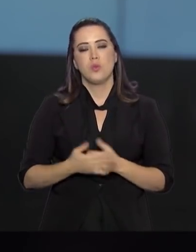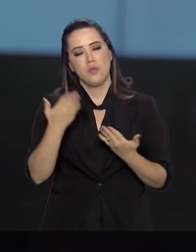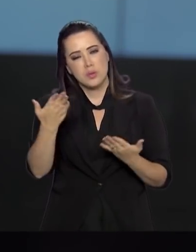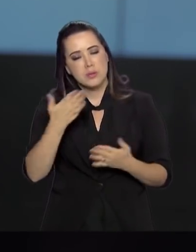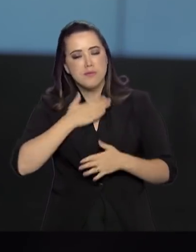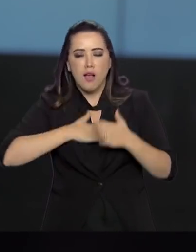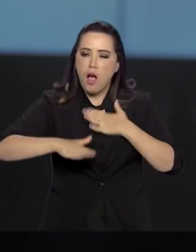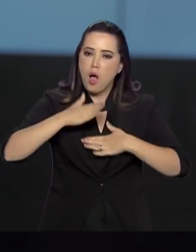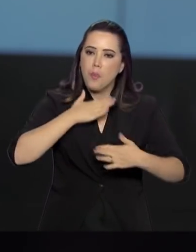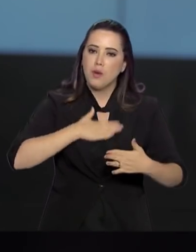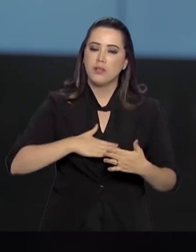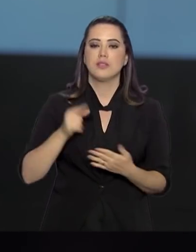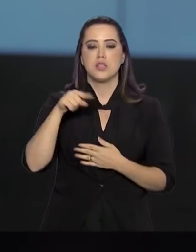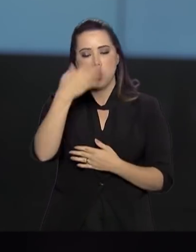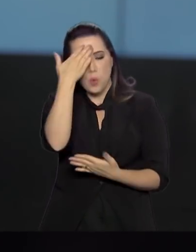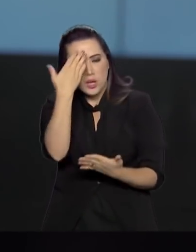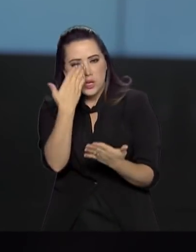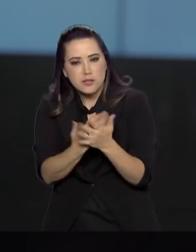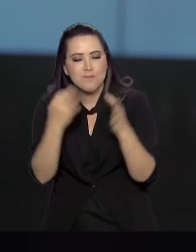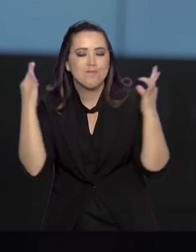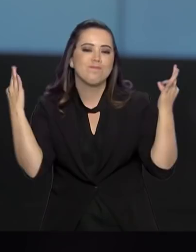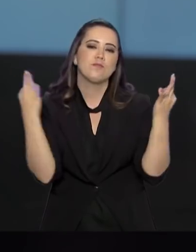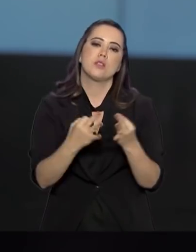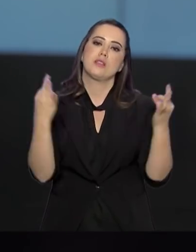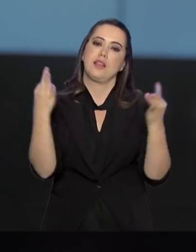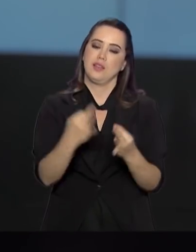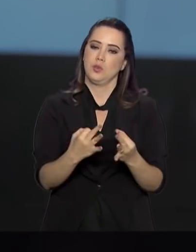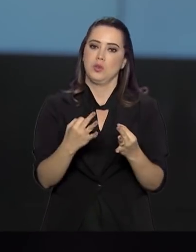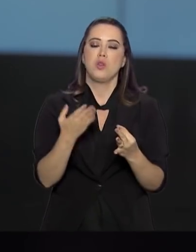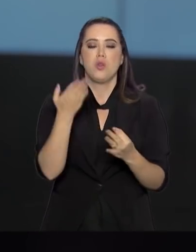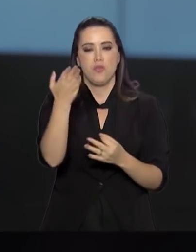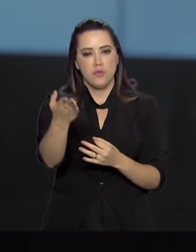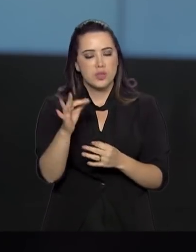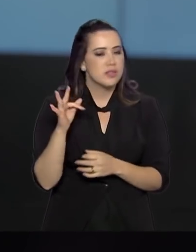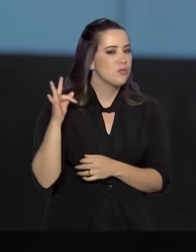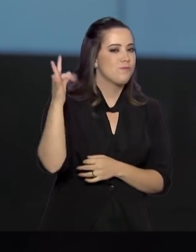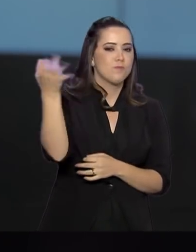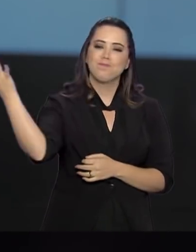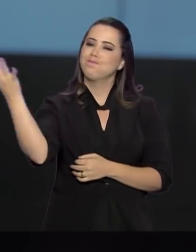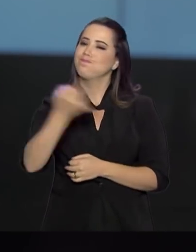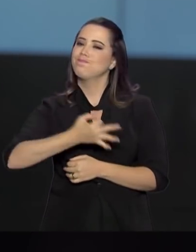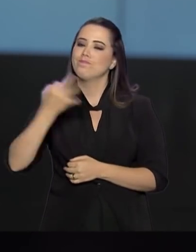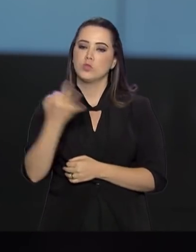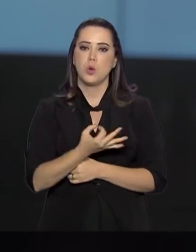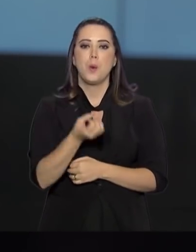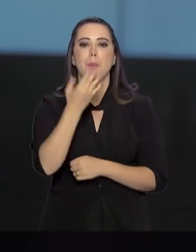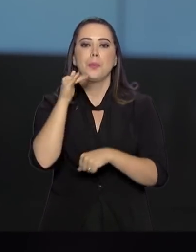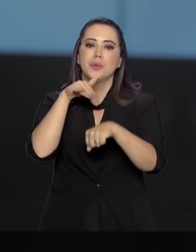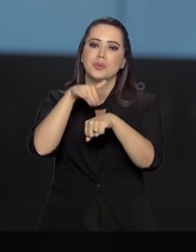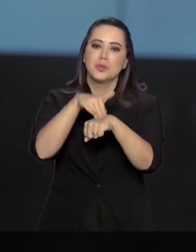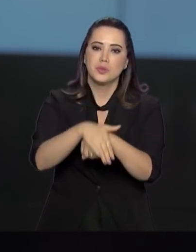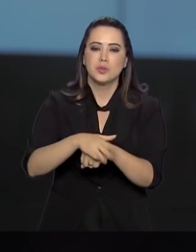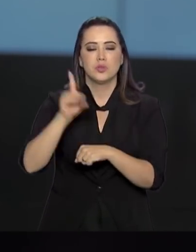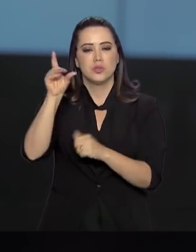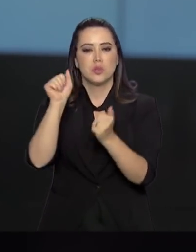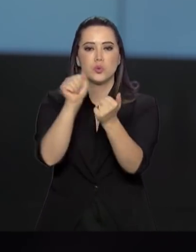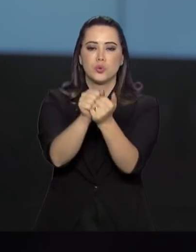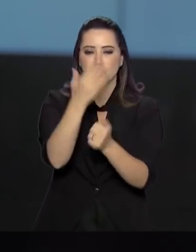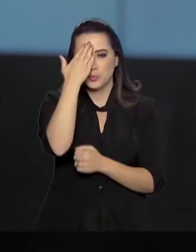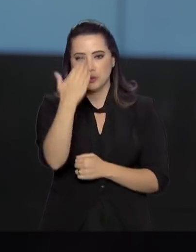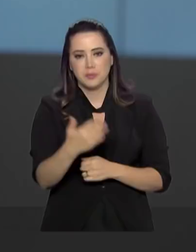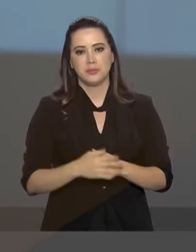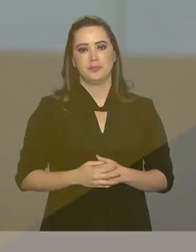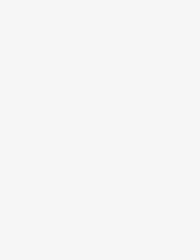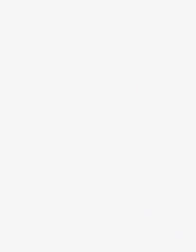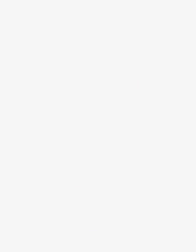tranquilos. Tenho certeza que vai dar tudo certo. Vocês terão um futuro brilhante. Boa noite. Fiquem com Deus. Muito obrigado.